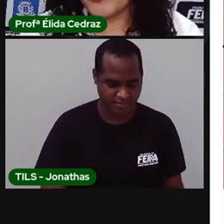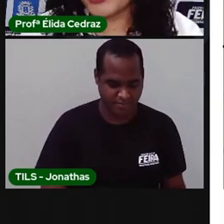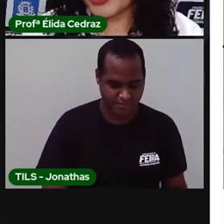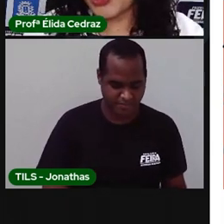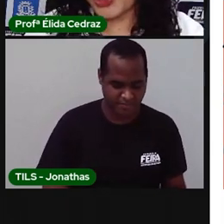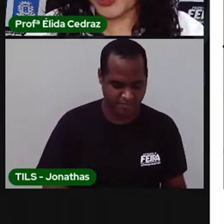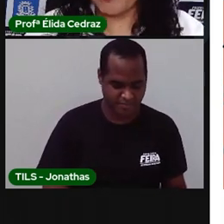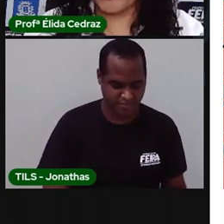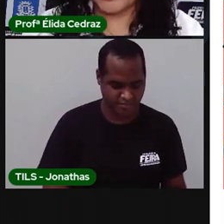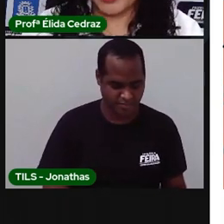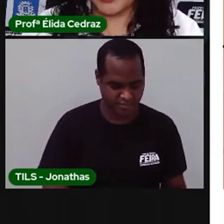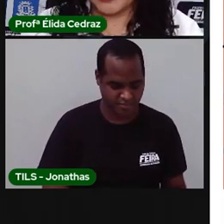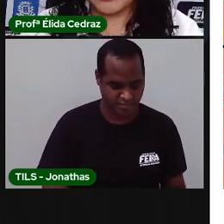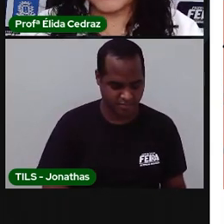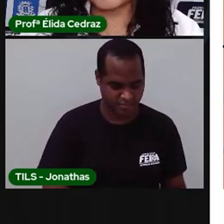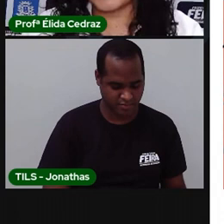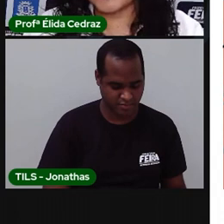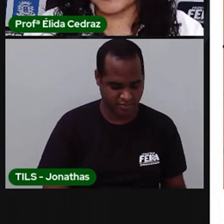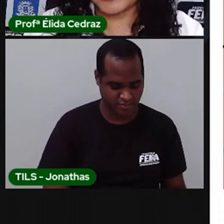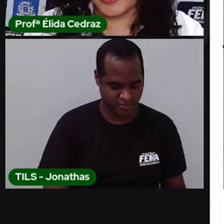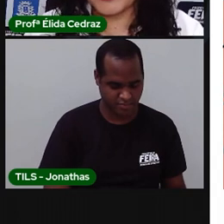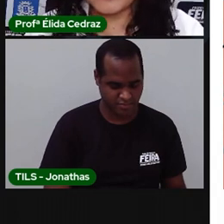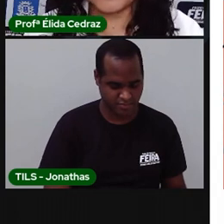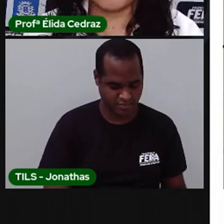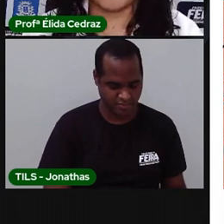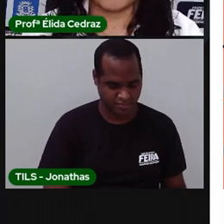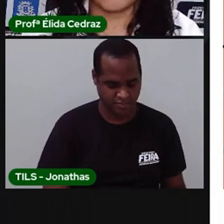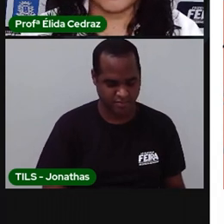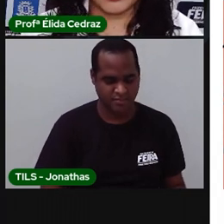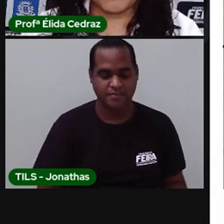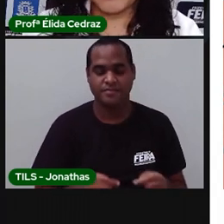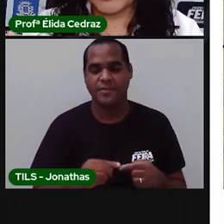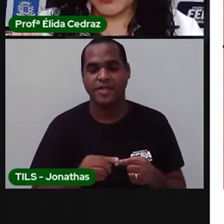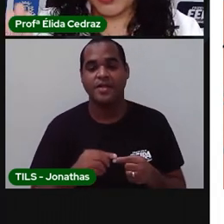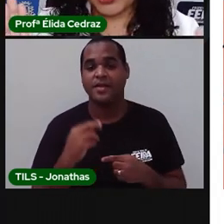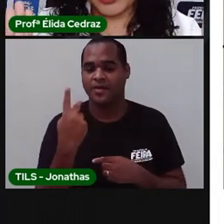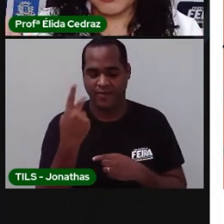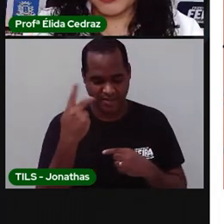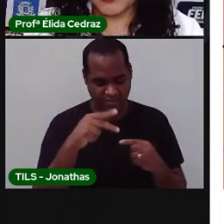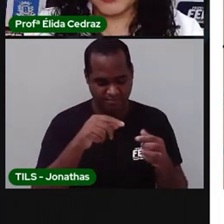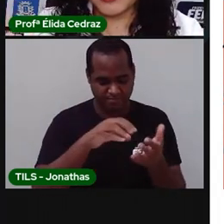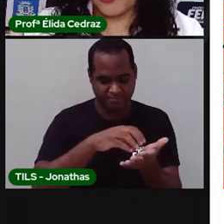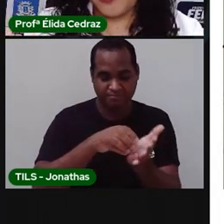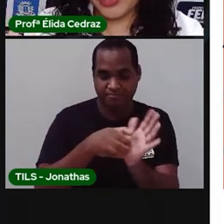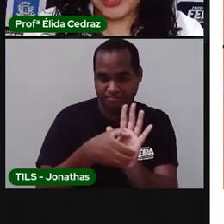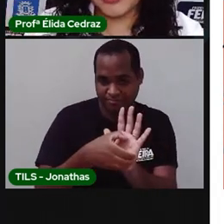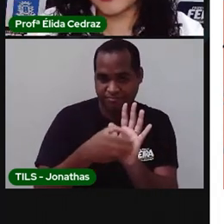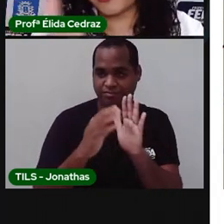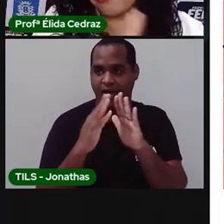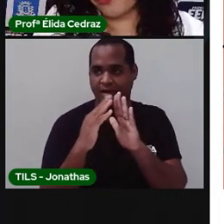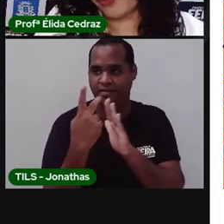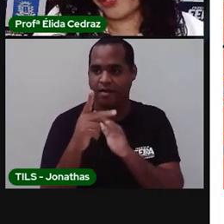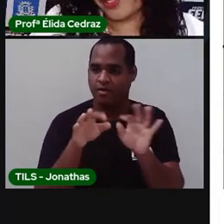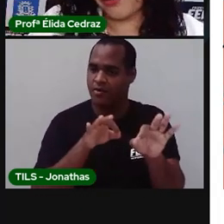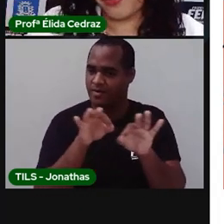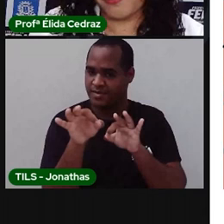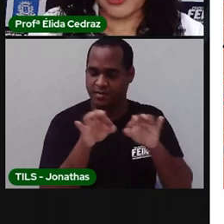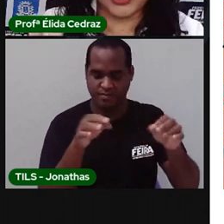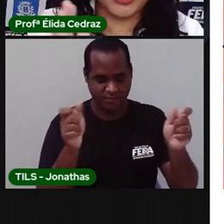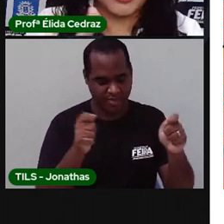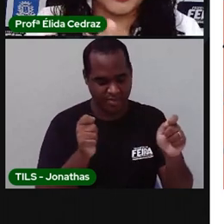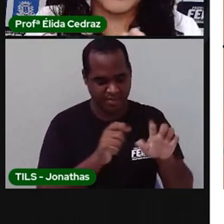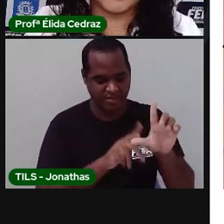Quando a gente tem CDs em casa, eu mesmo gosto das minhas coisas arrumadinhas assim, por ordem